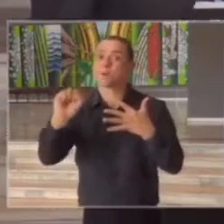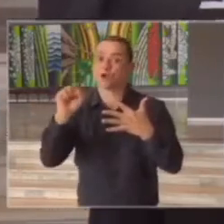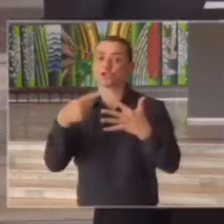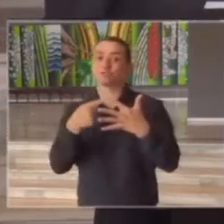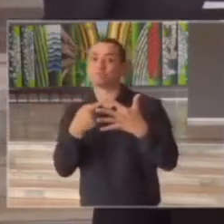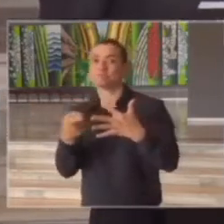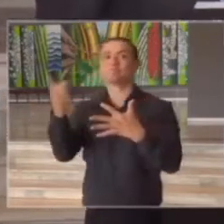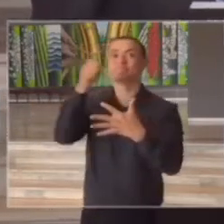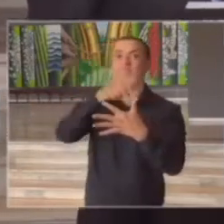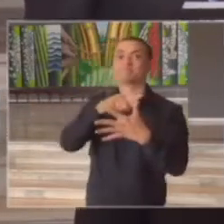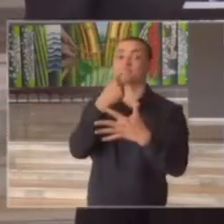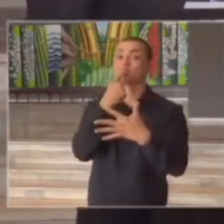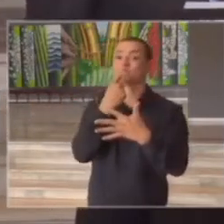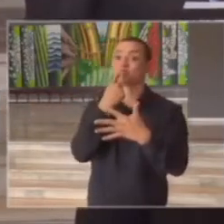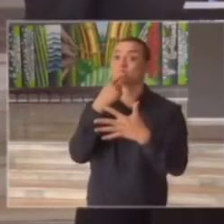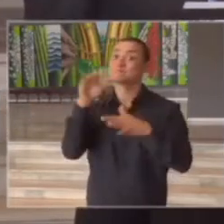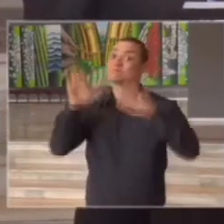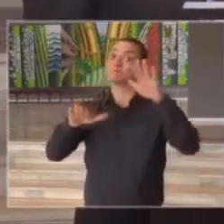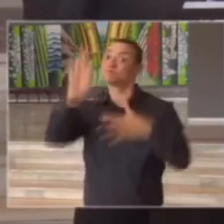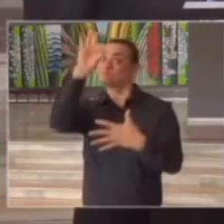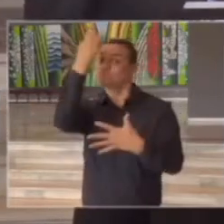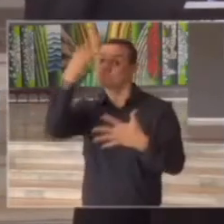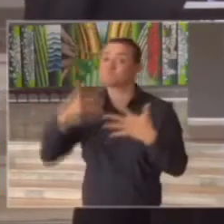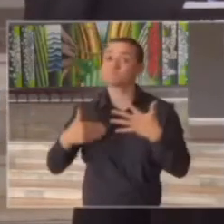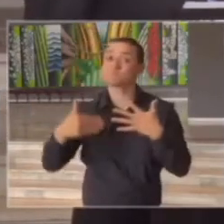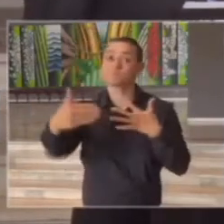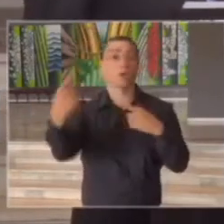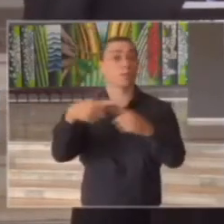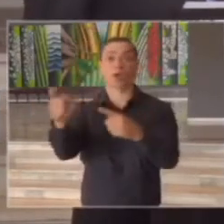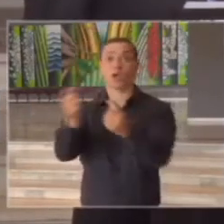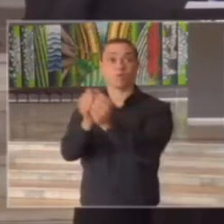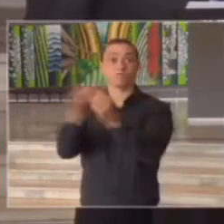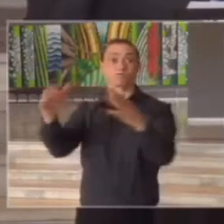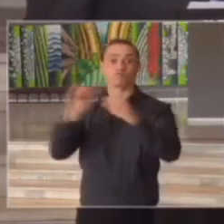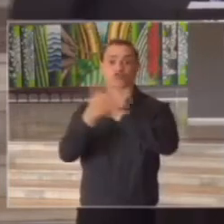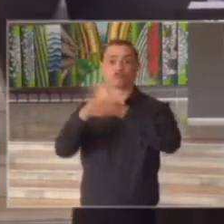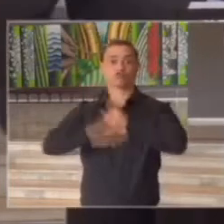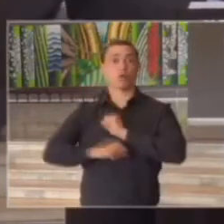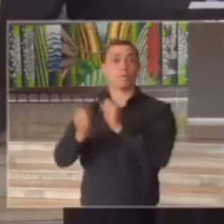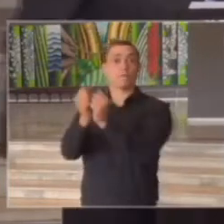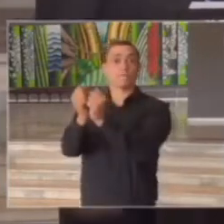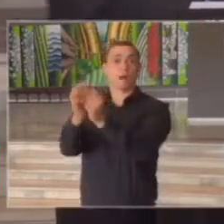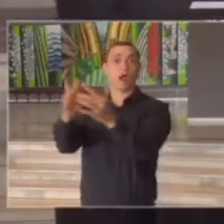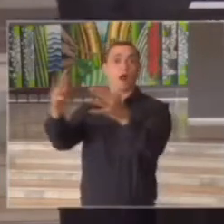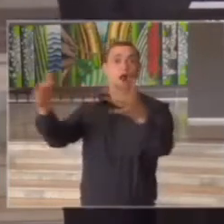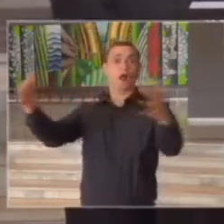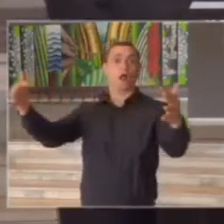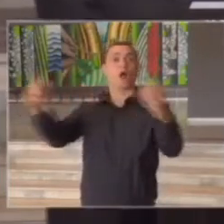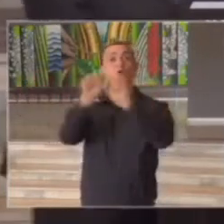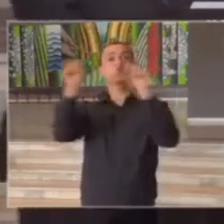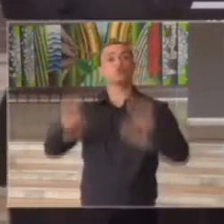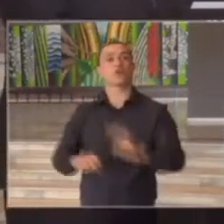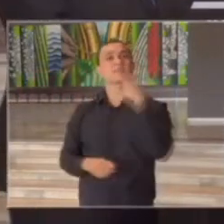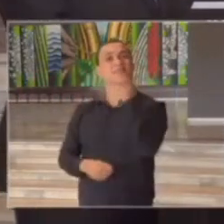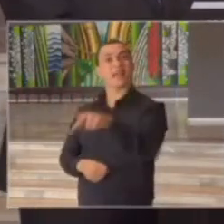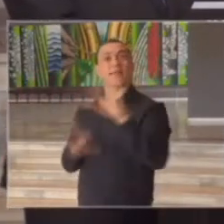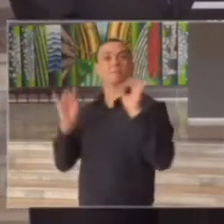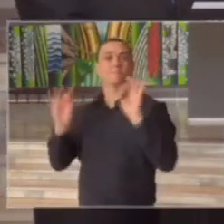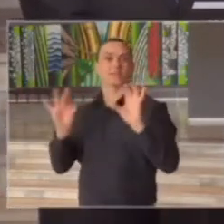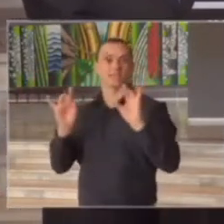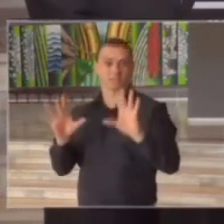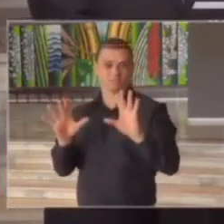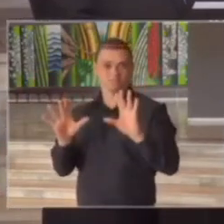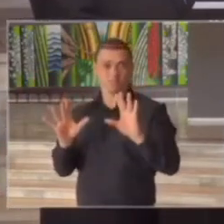específico daquele município a regional pode estar com uma média ainda adequada de